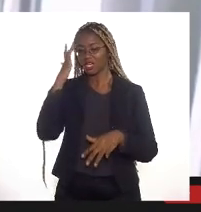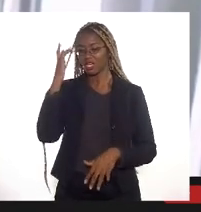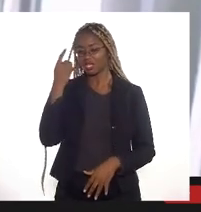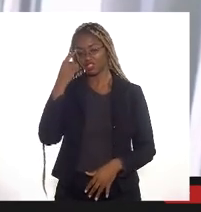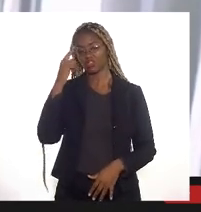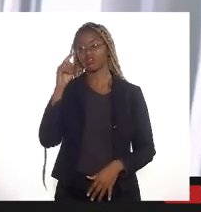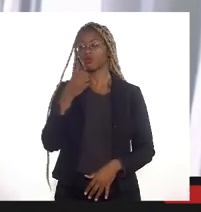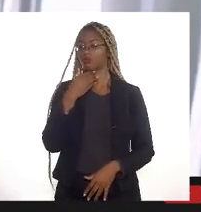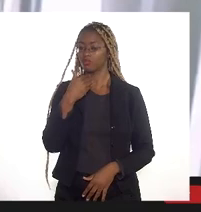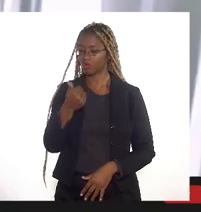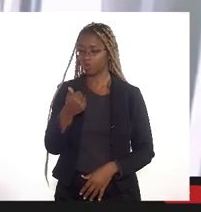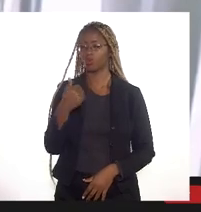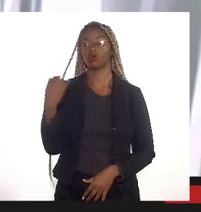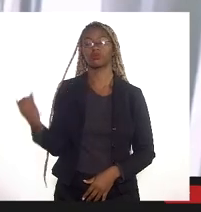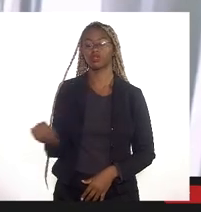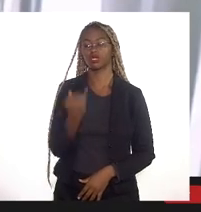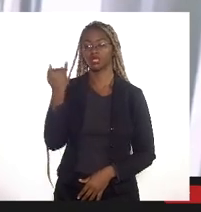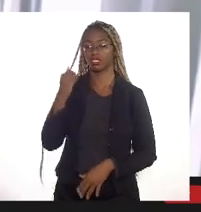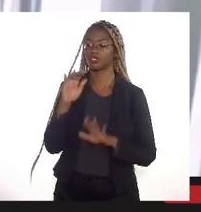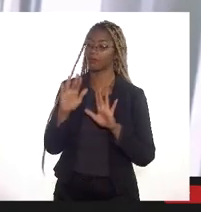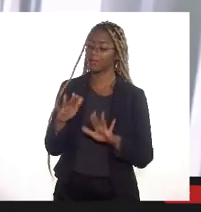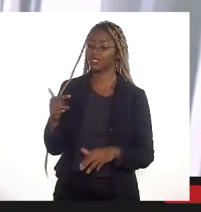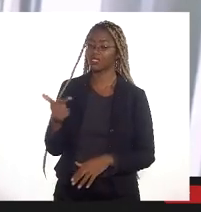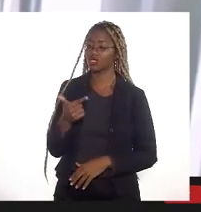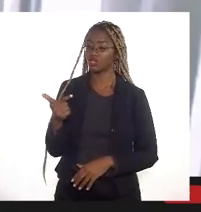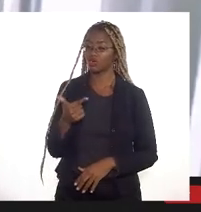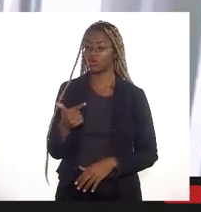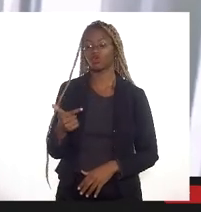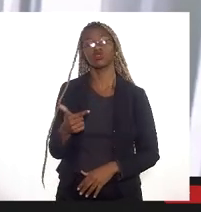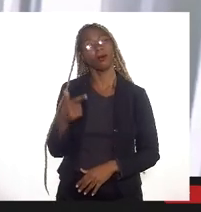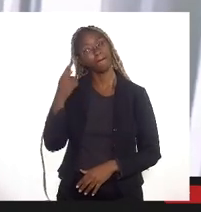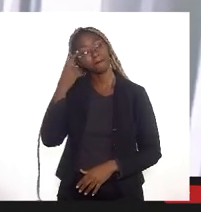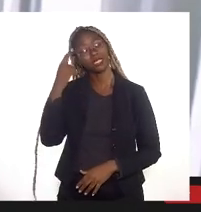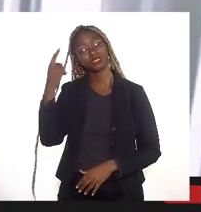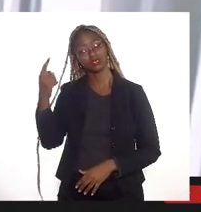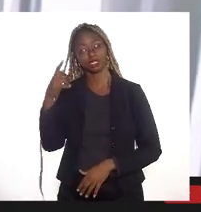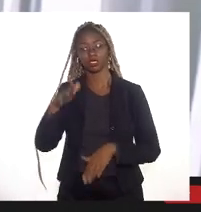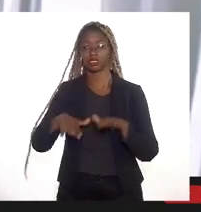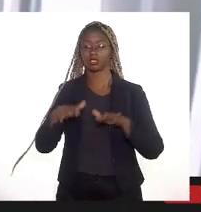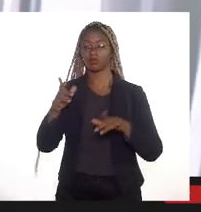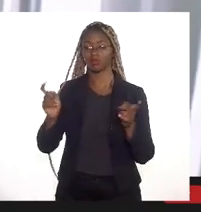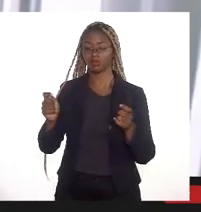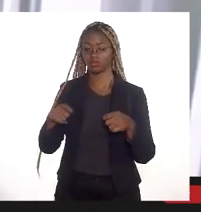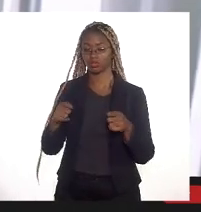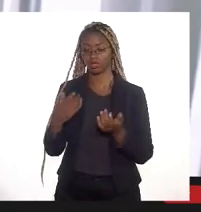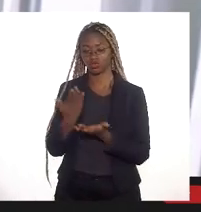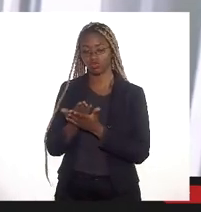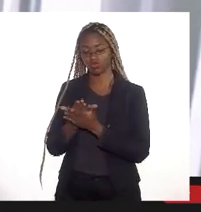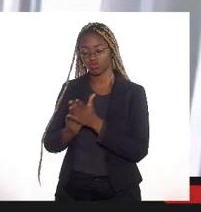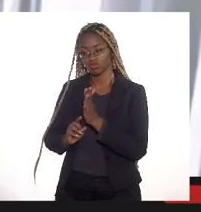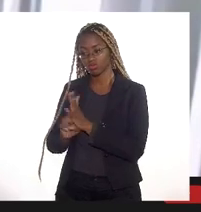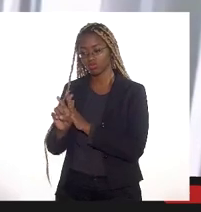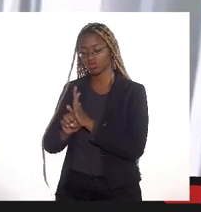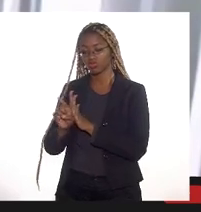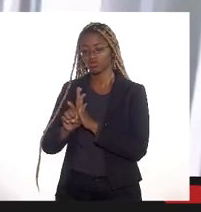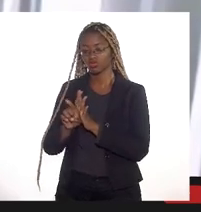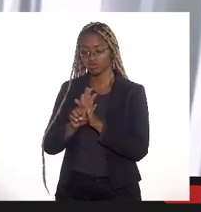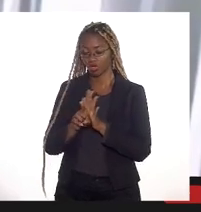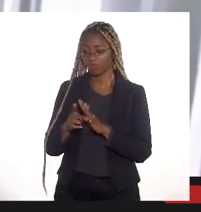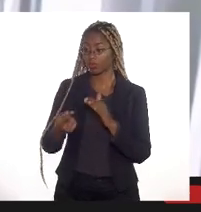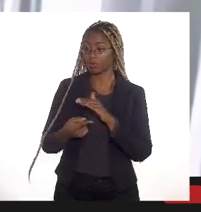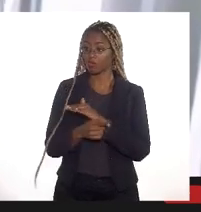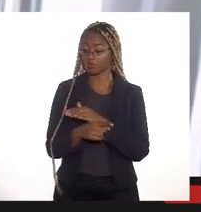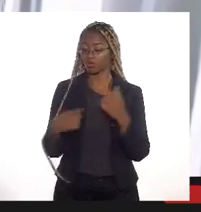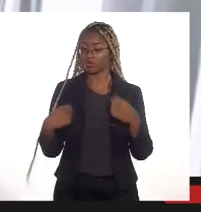ideia promissora e importante mas em segundo lugar que considerasse a possibilidade enquanto os estudos especializados não são feitos